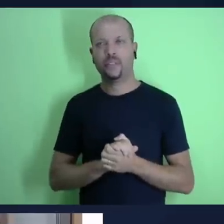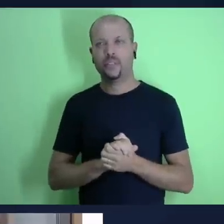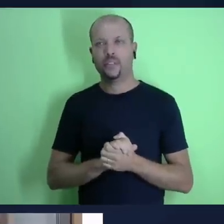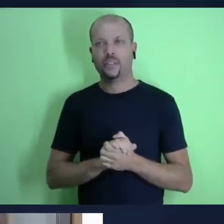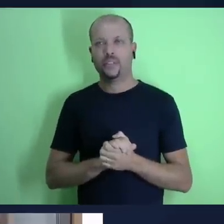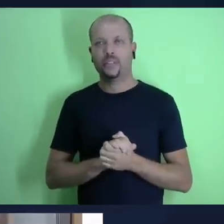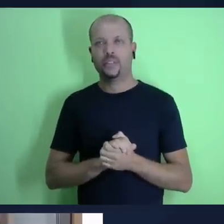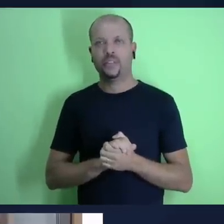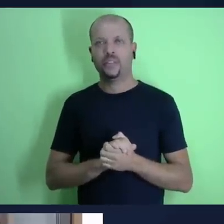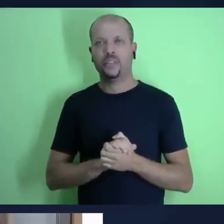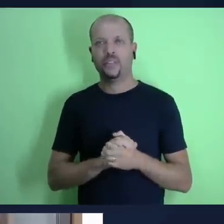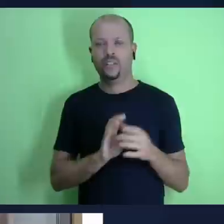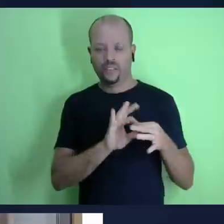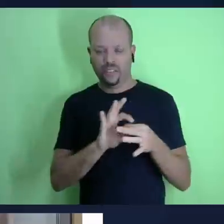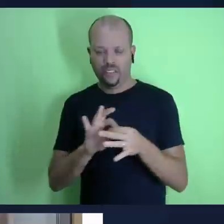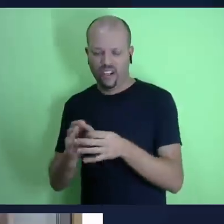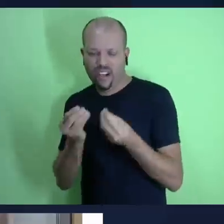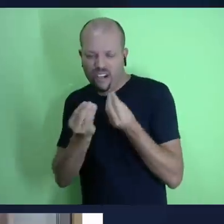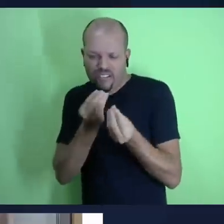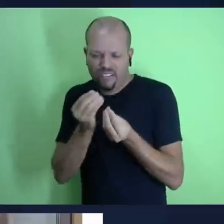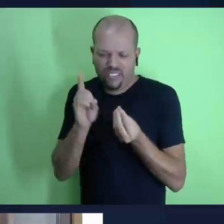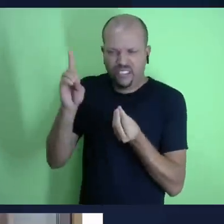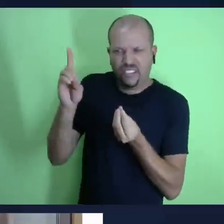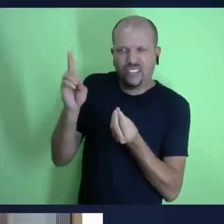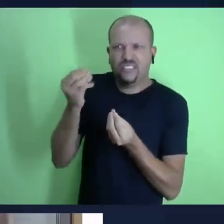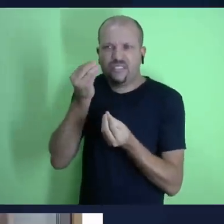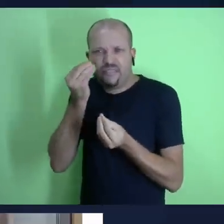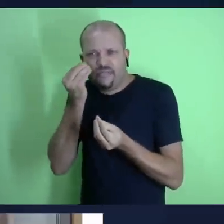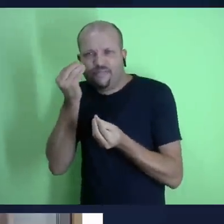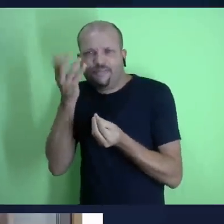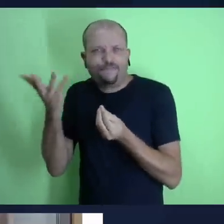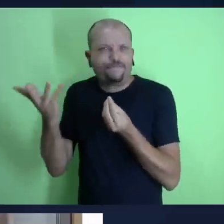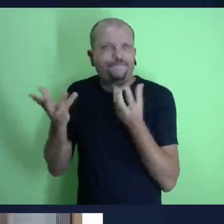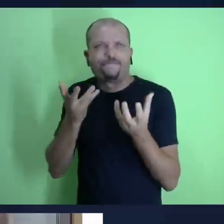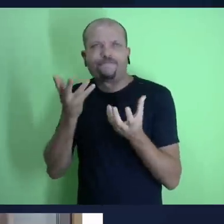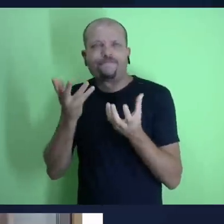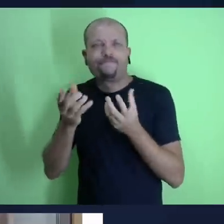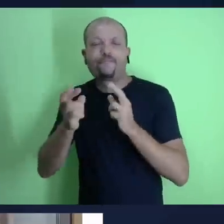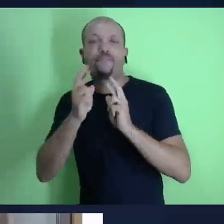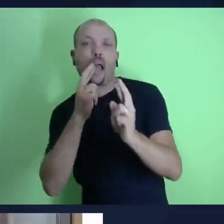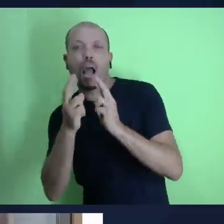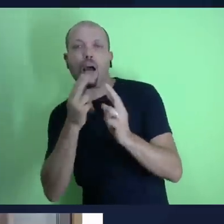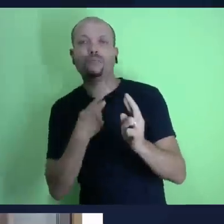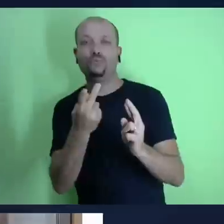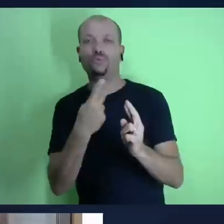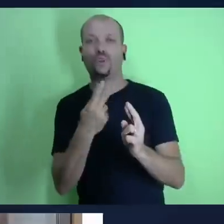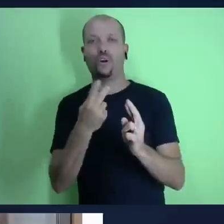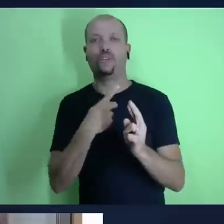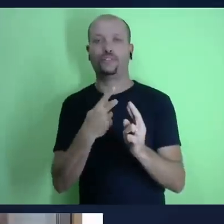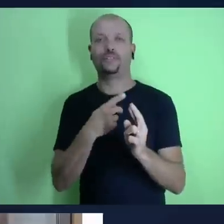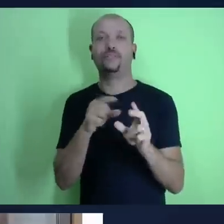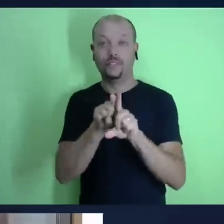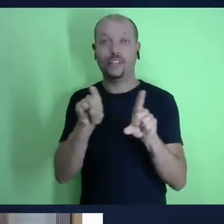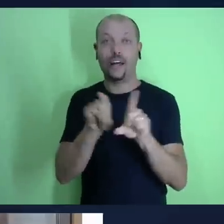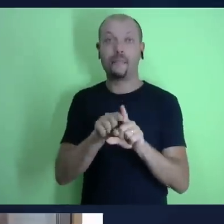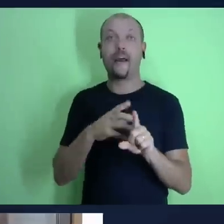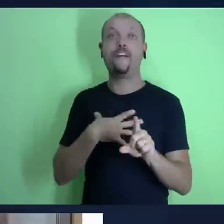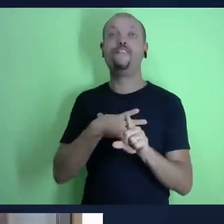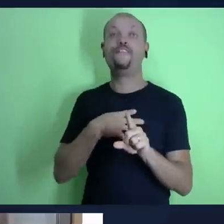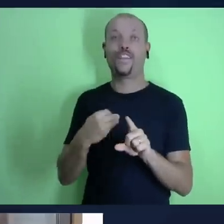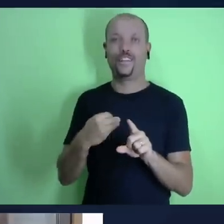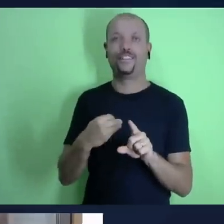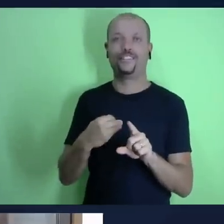família veja eh em primeiro lugar o o o pensamento que vem a mim é no sentido de